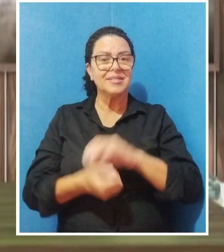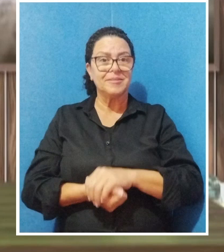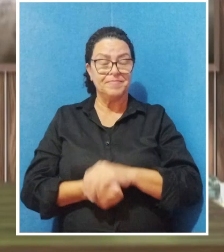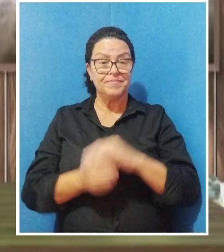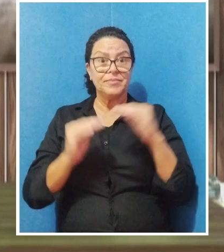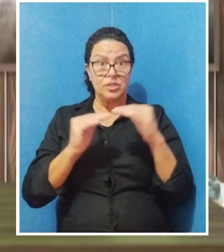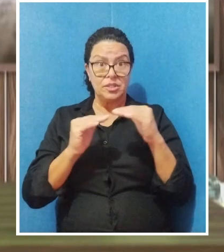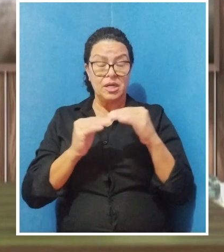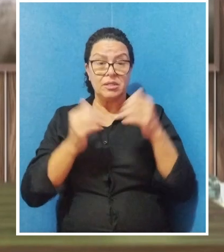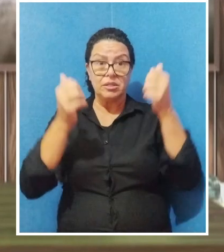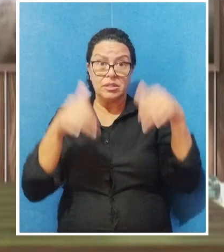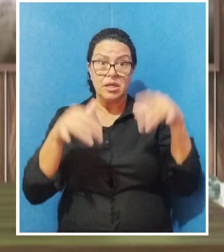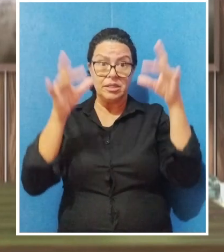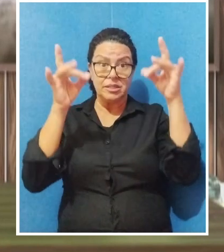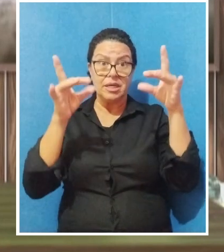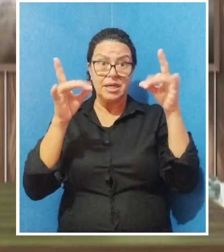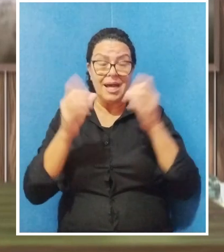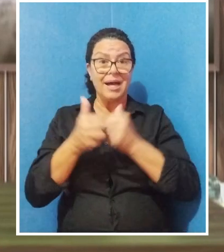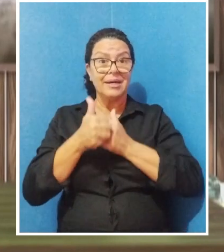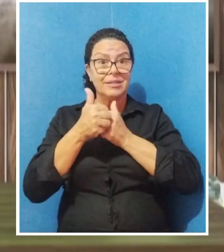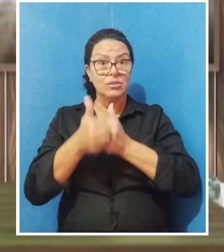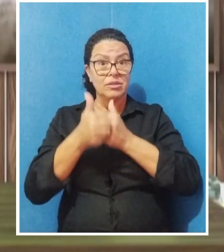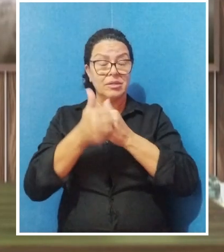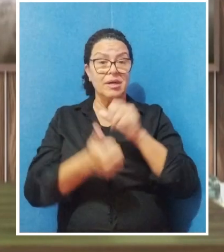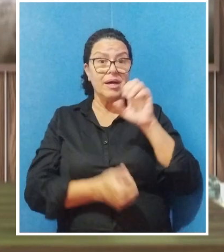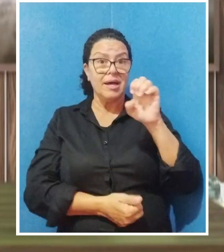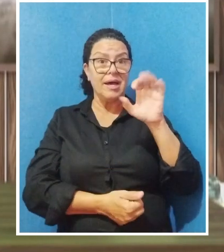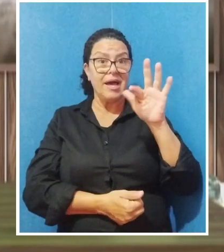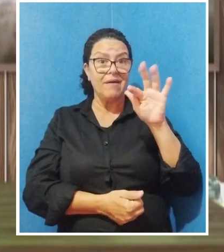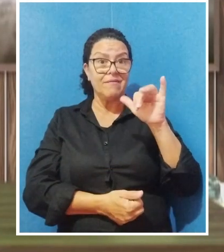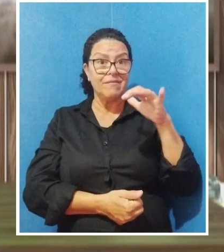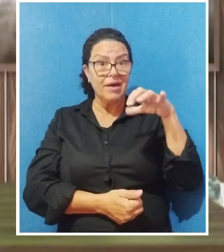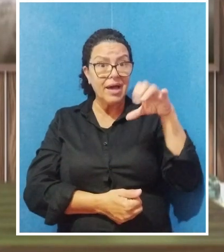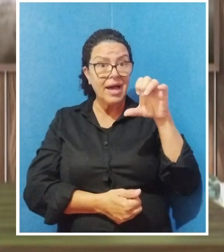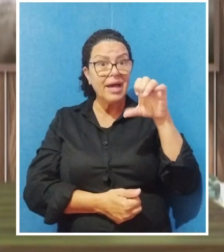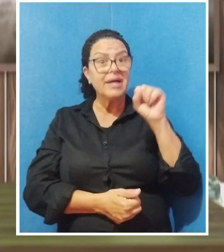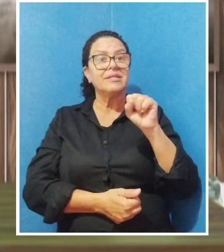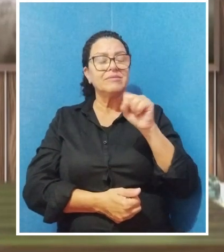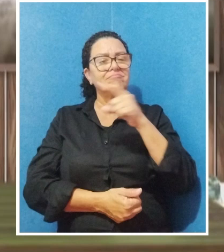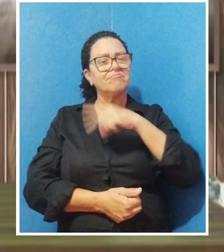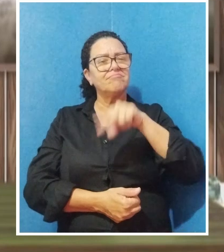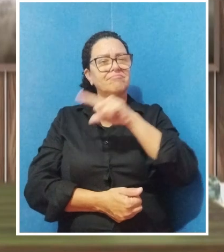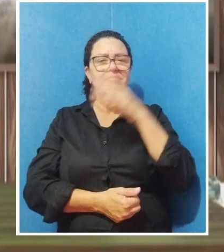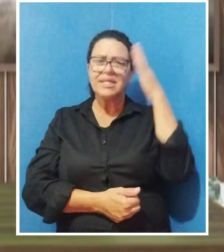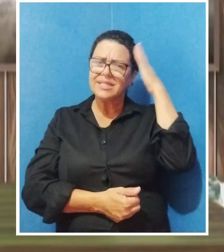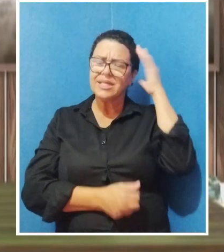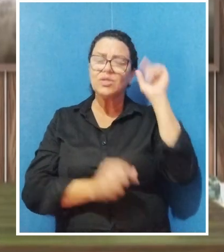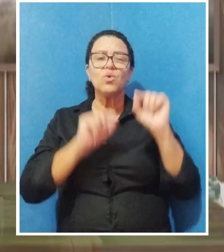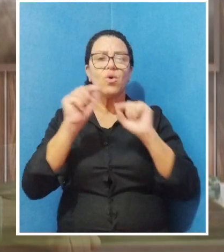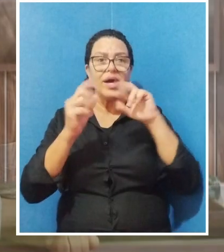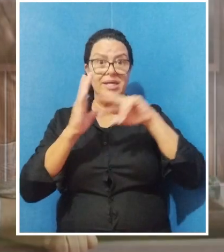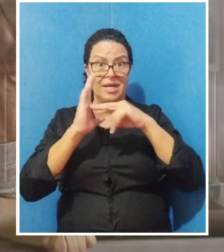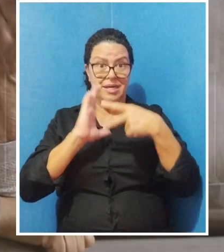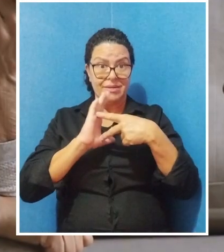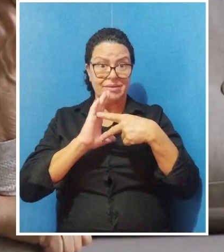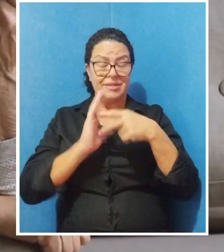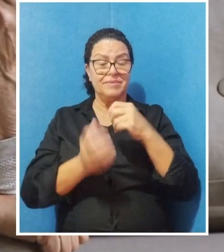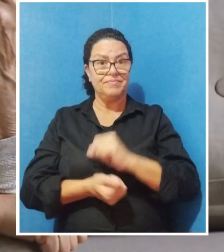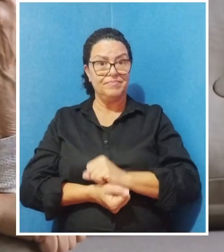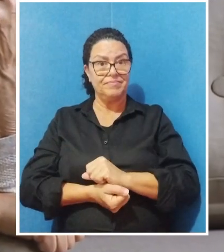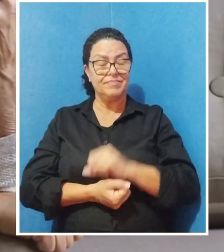De acordo com a explicação dos apóstolos em Efésios, é assim que os apóstolos entendiam a humildade,